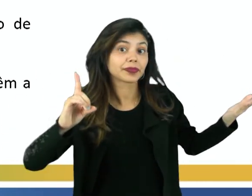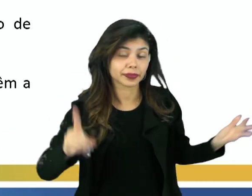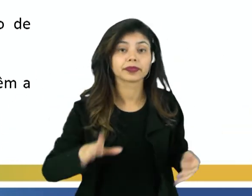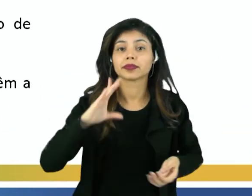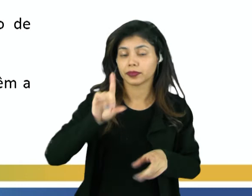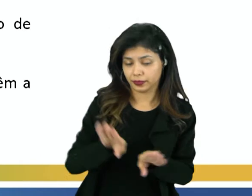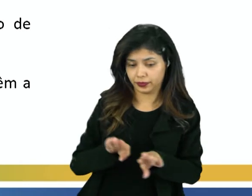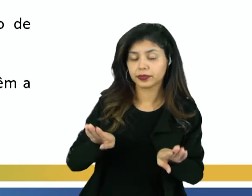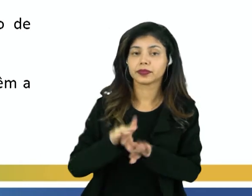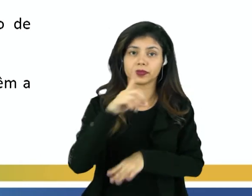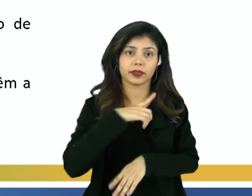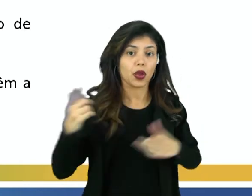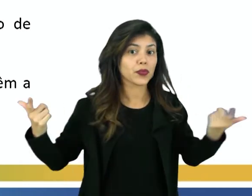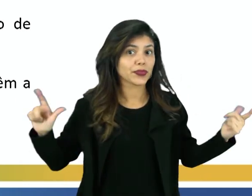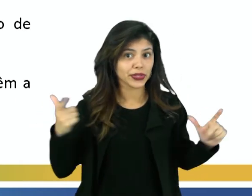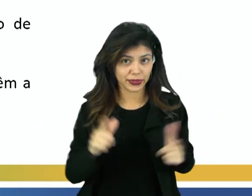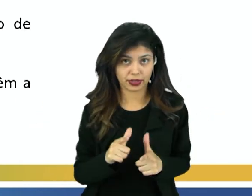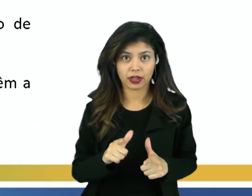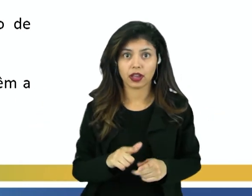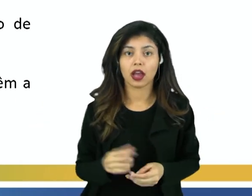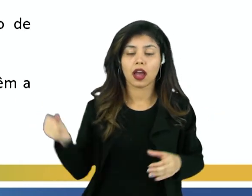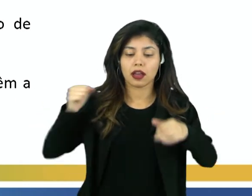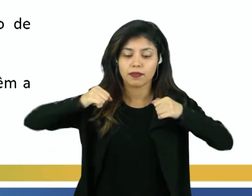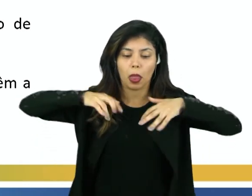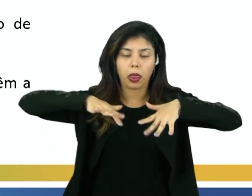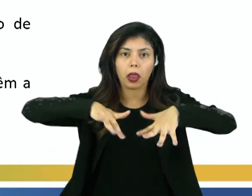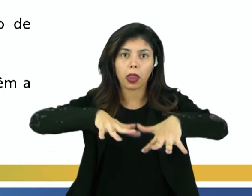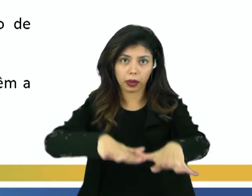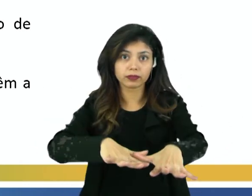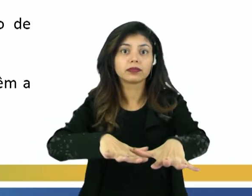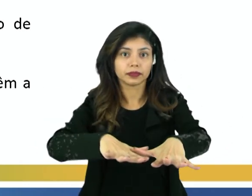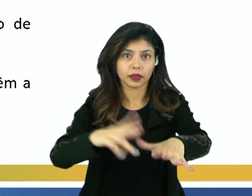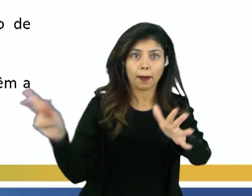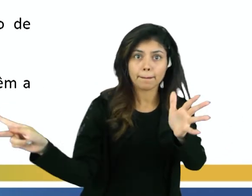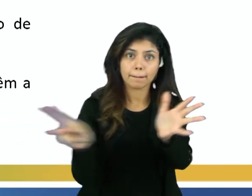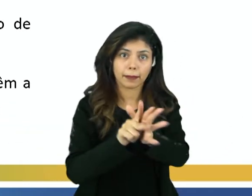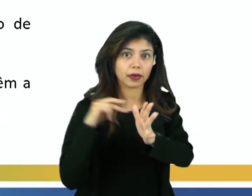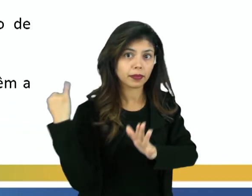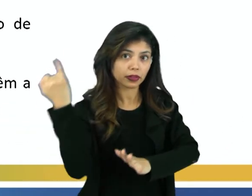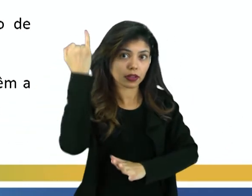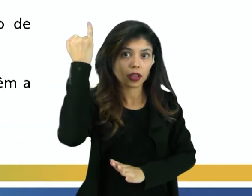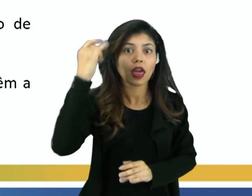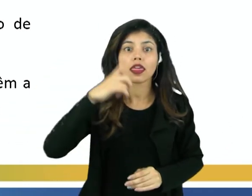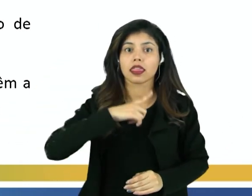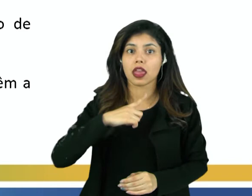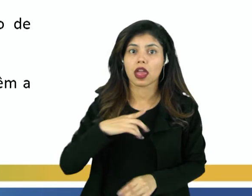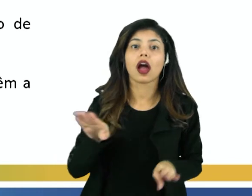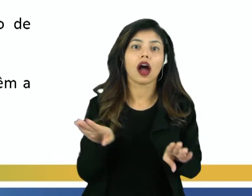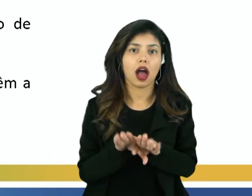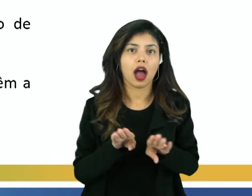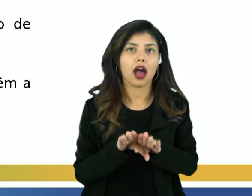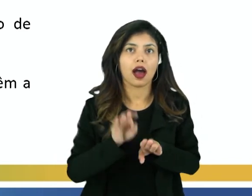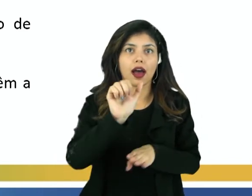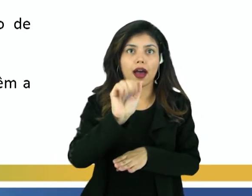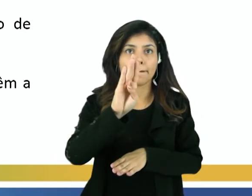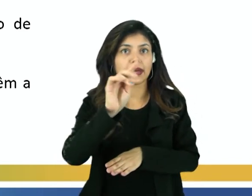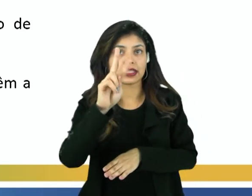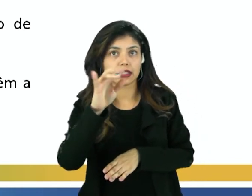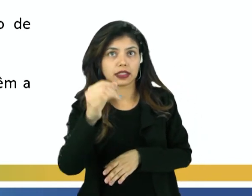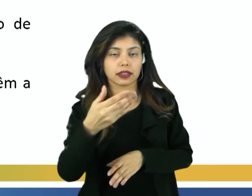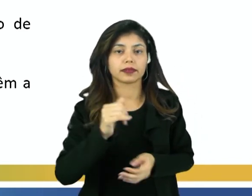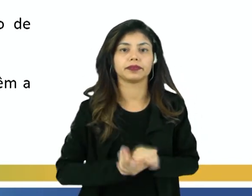consistem nos rios menores que desagam no rio principal e tem a função de abastecer esse rio maior.